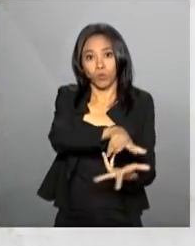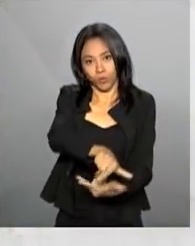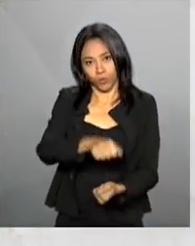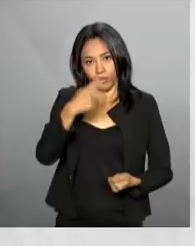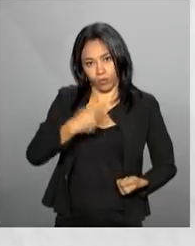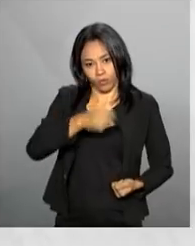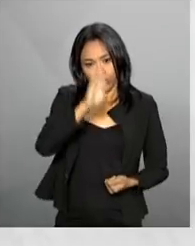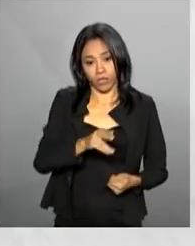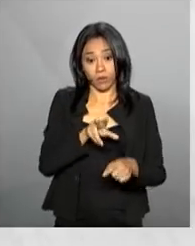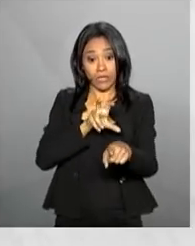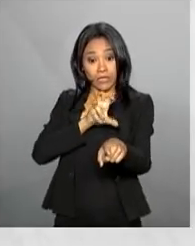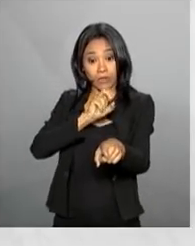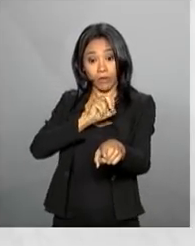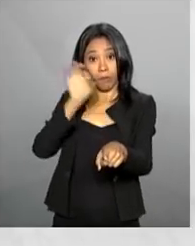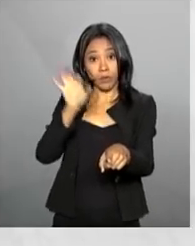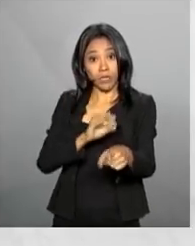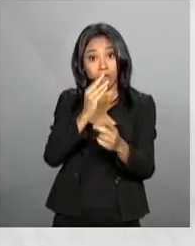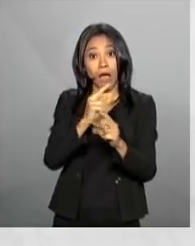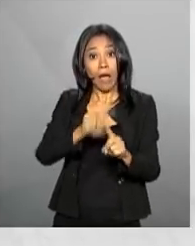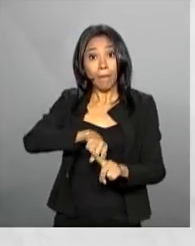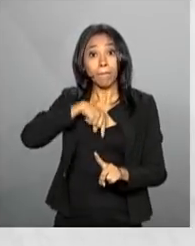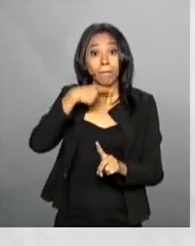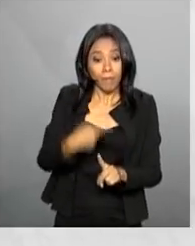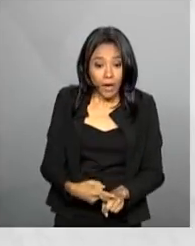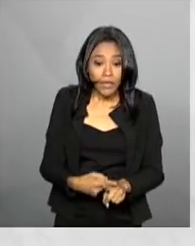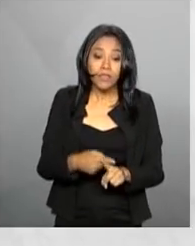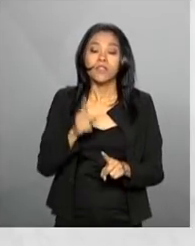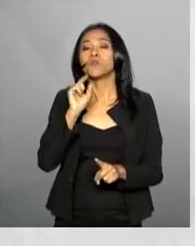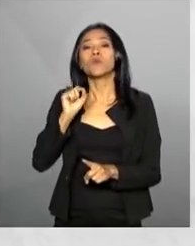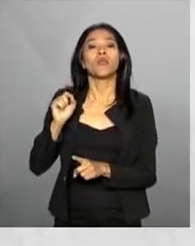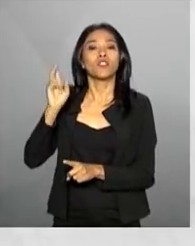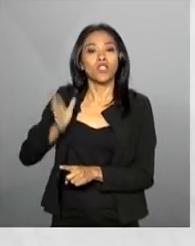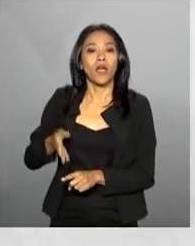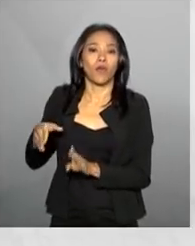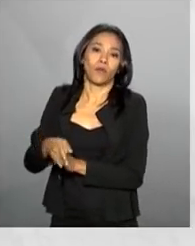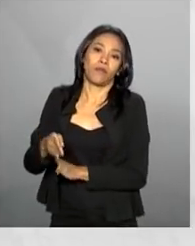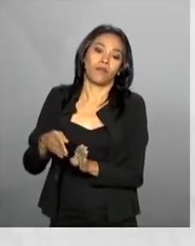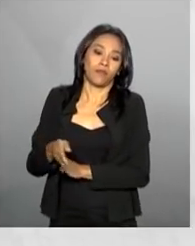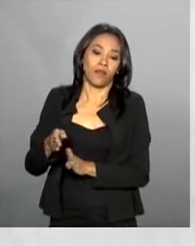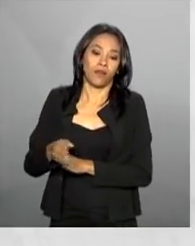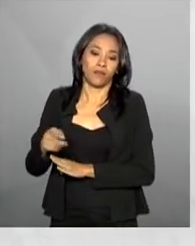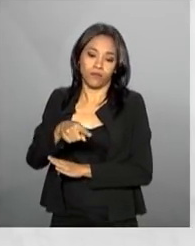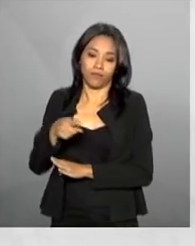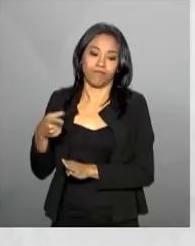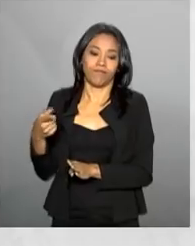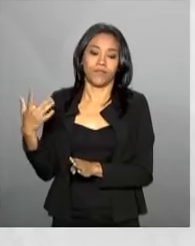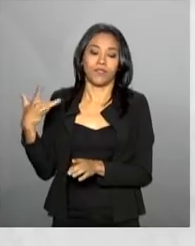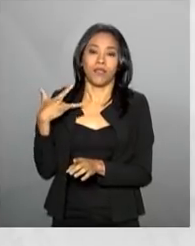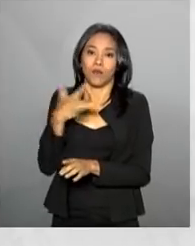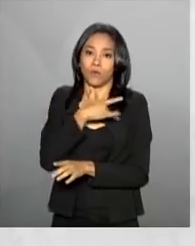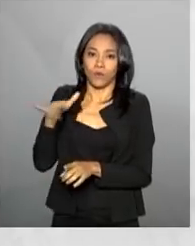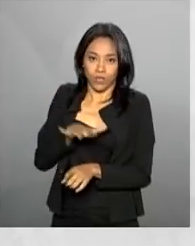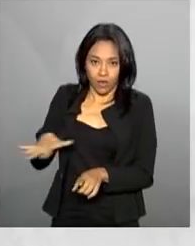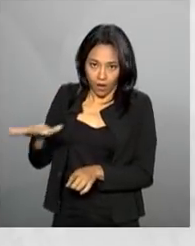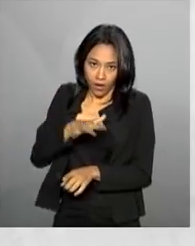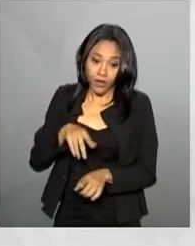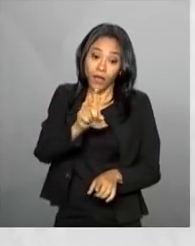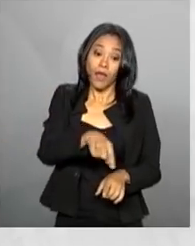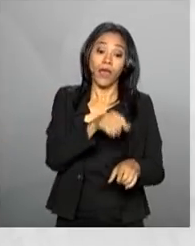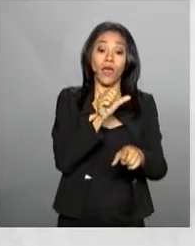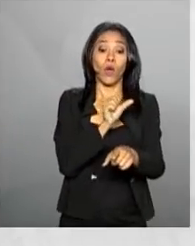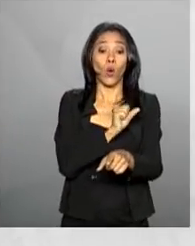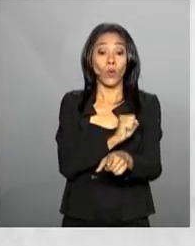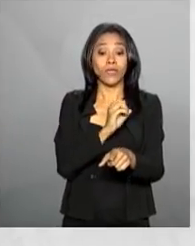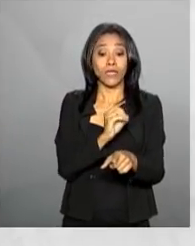pessoas consomem 50% a mais de açúcar do que recomenda a Organização Mundial de Saúde. São 80 gramas do